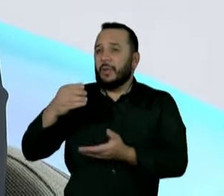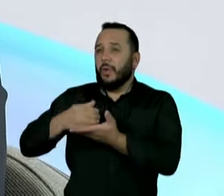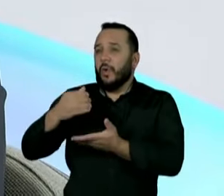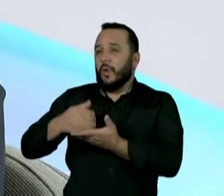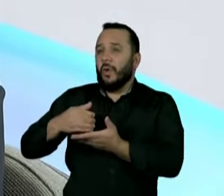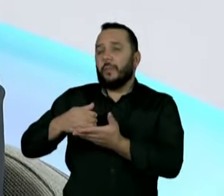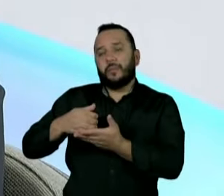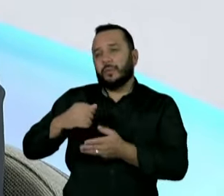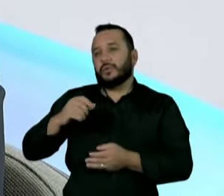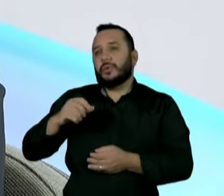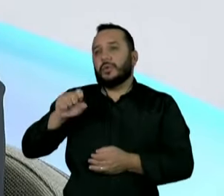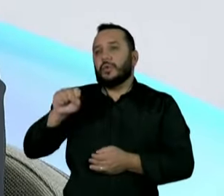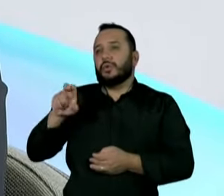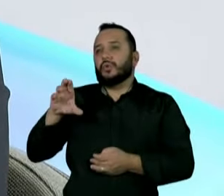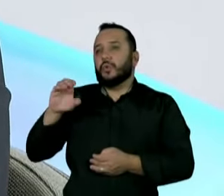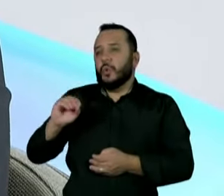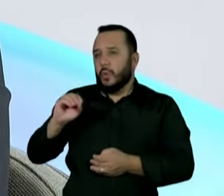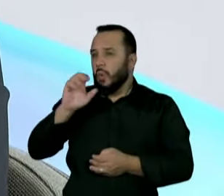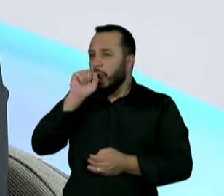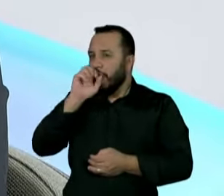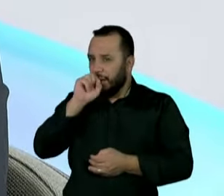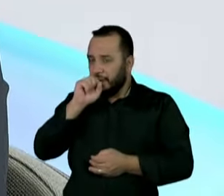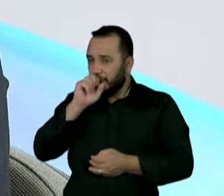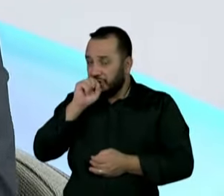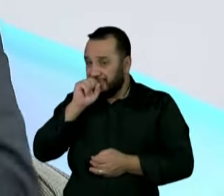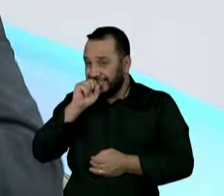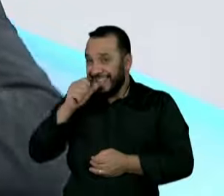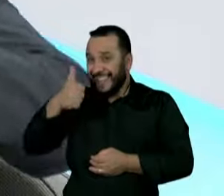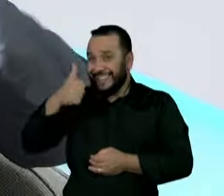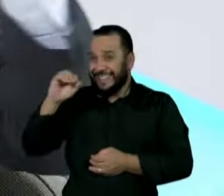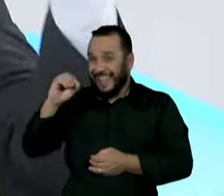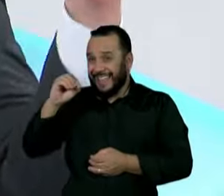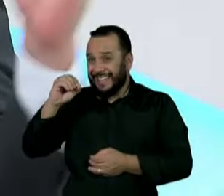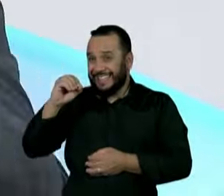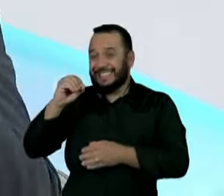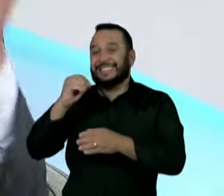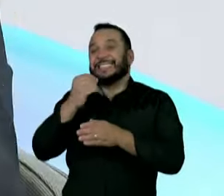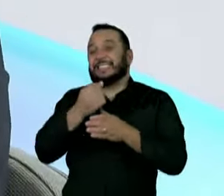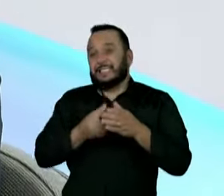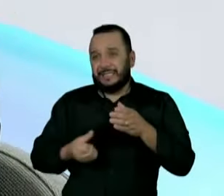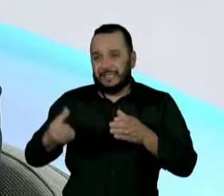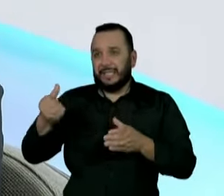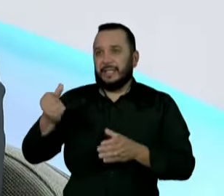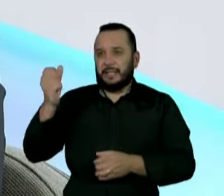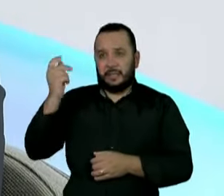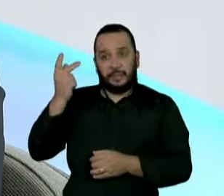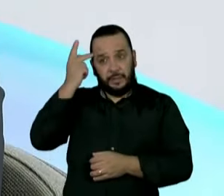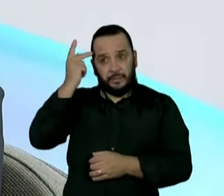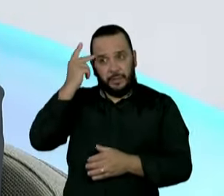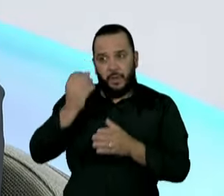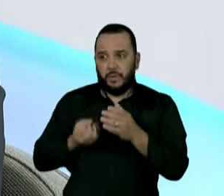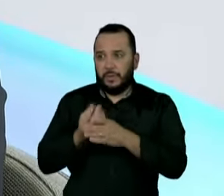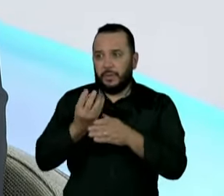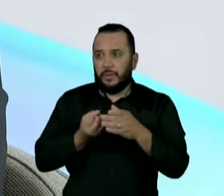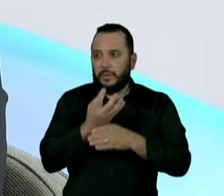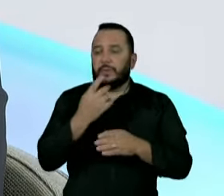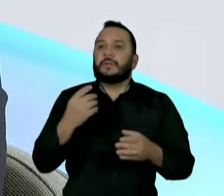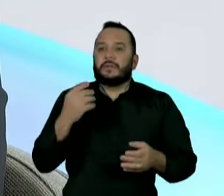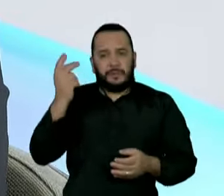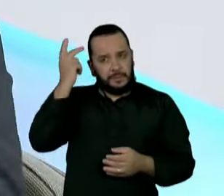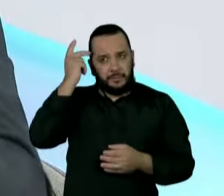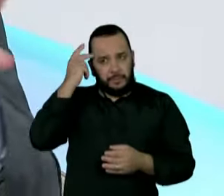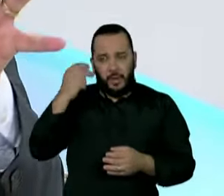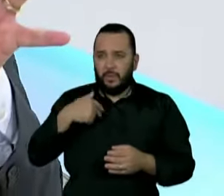afora, seis são feitos em São Paulo. São Paulo é o maior produtor em diversos produtos agrícolas.